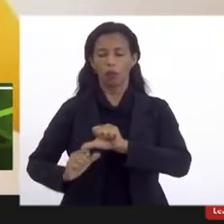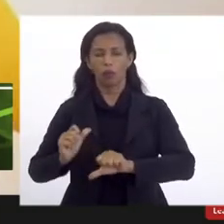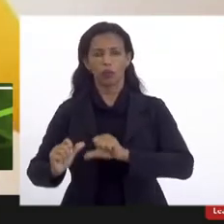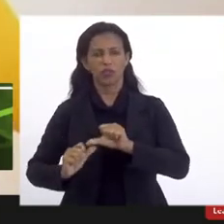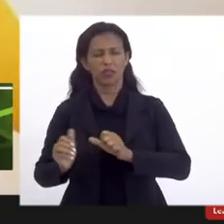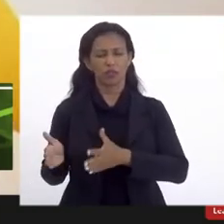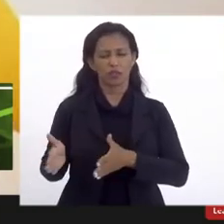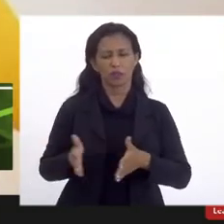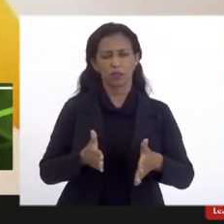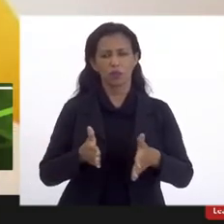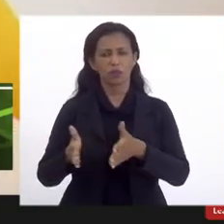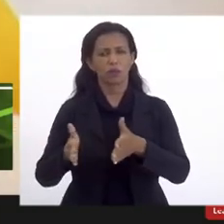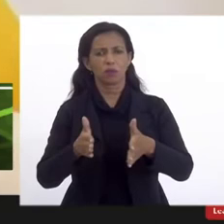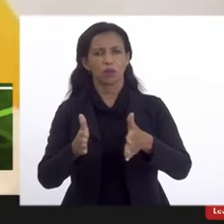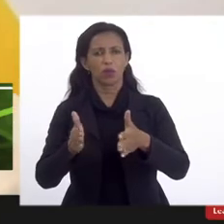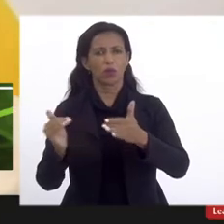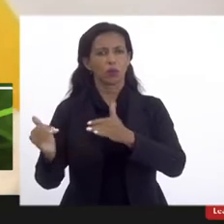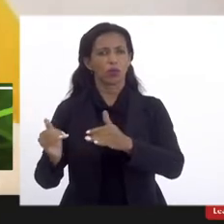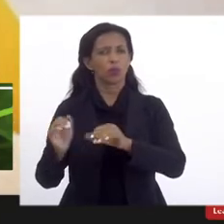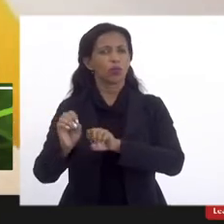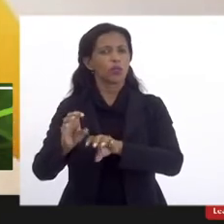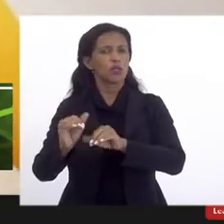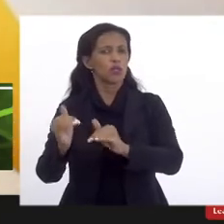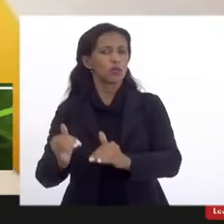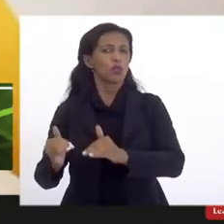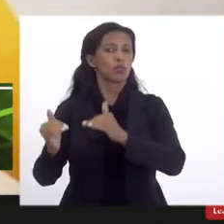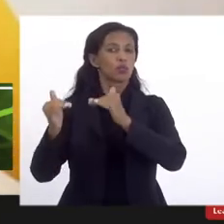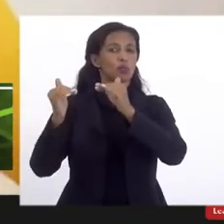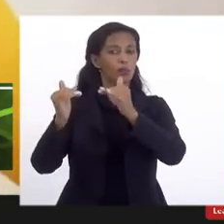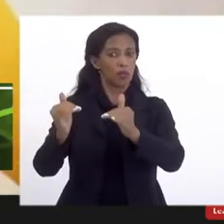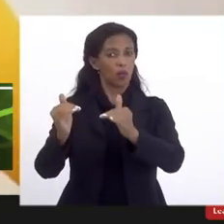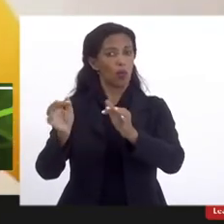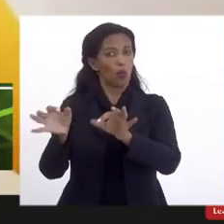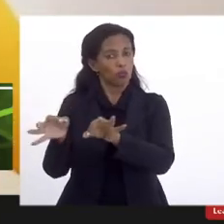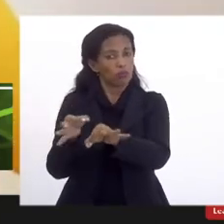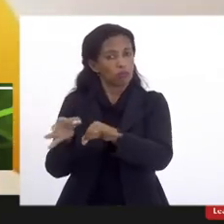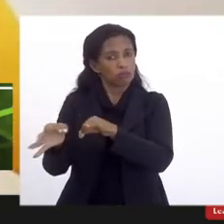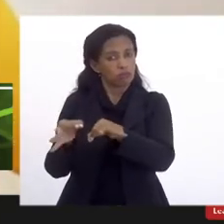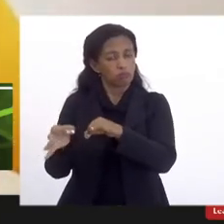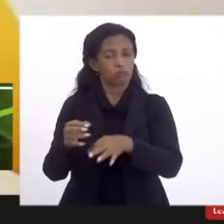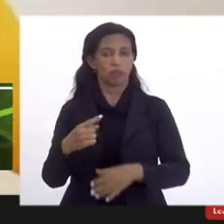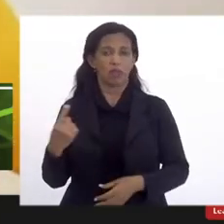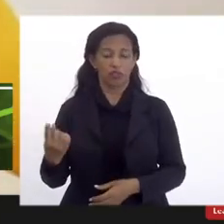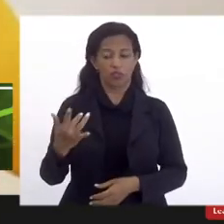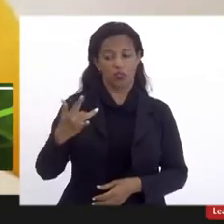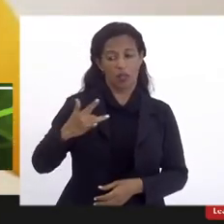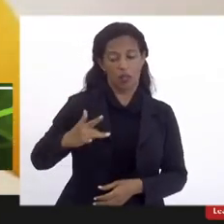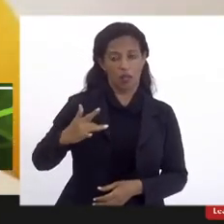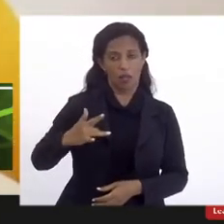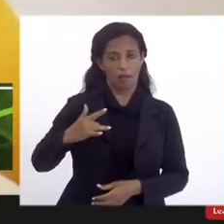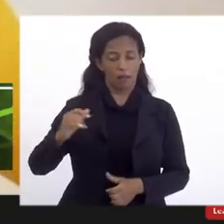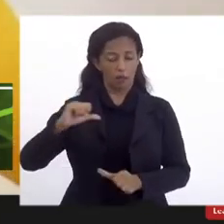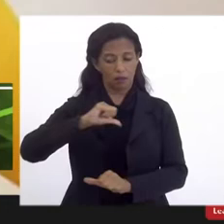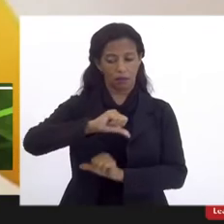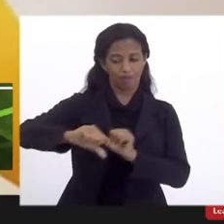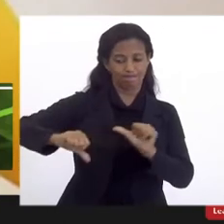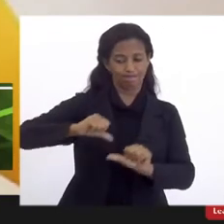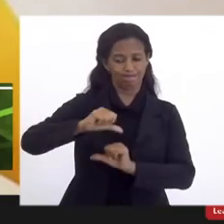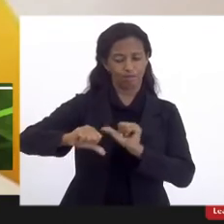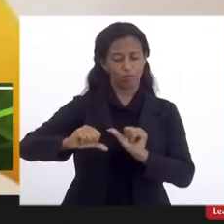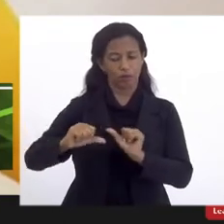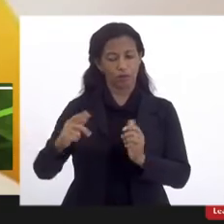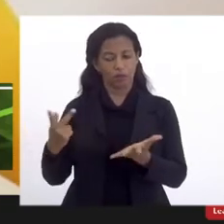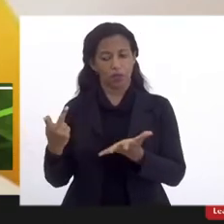caminho para a consolidação do ensino superior na Zona Oeste ao que estava anteriormente desenhado. A gente lamenta que essa mudança não tenha sido